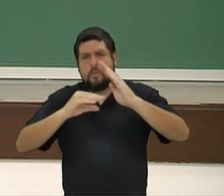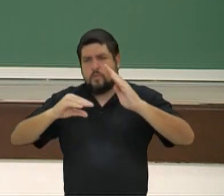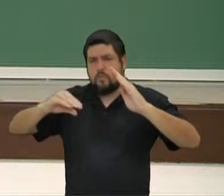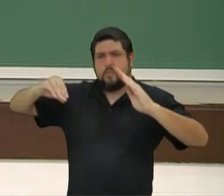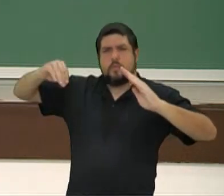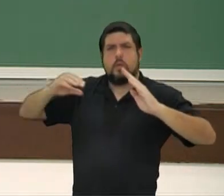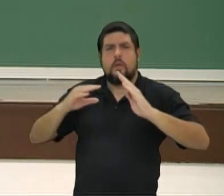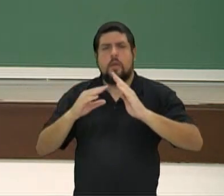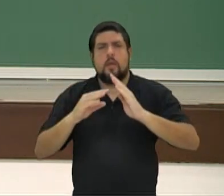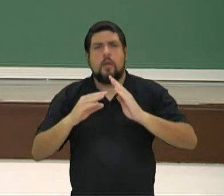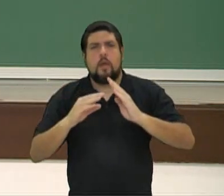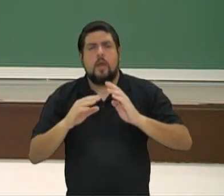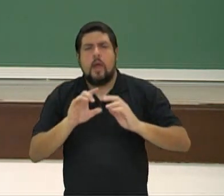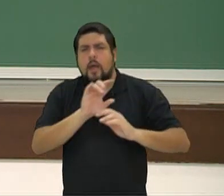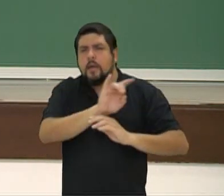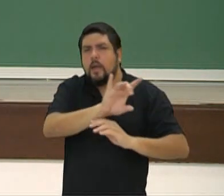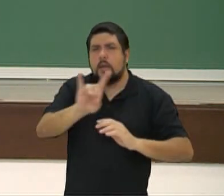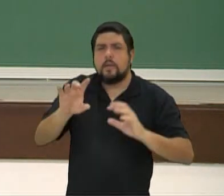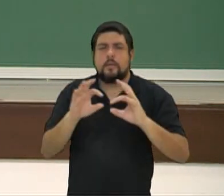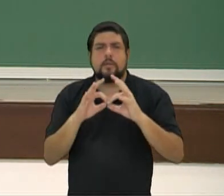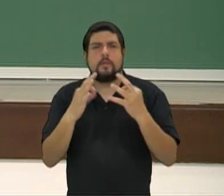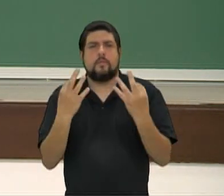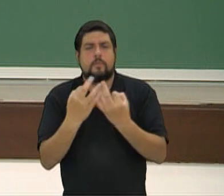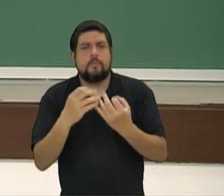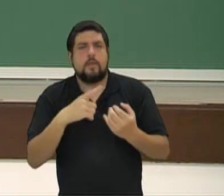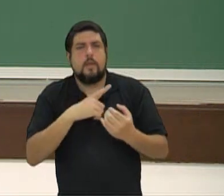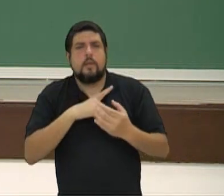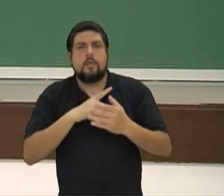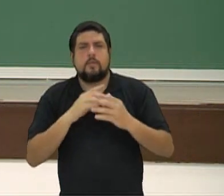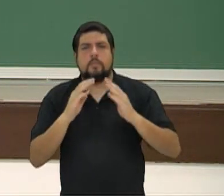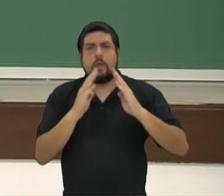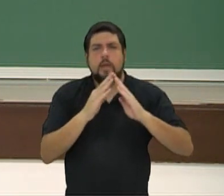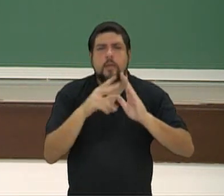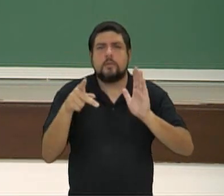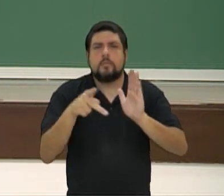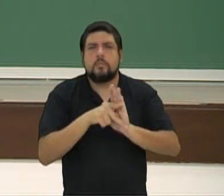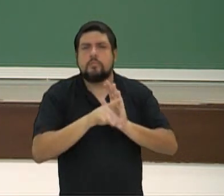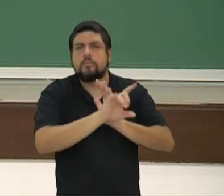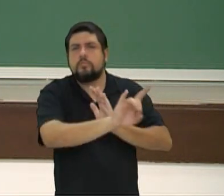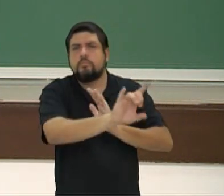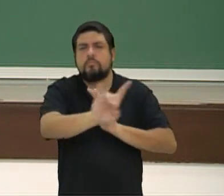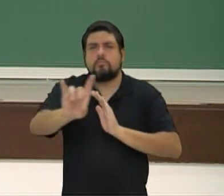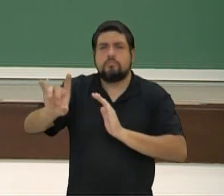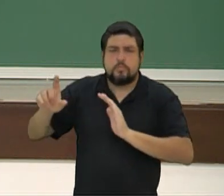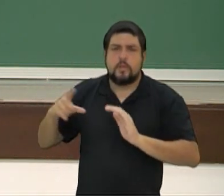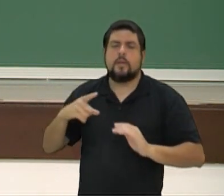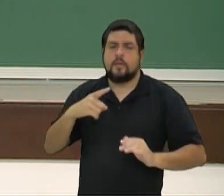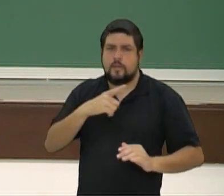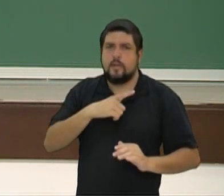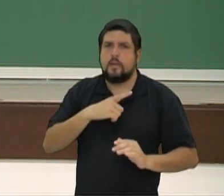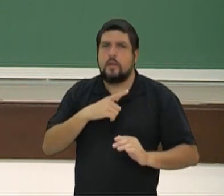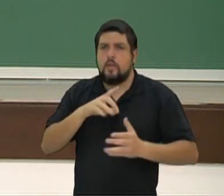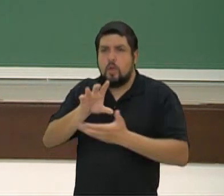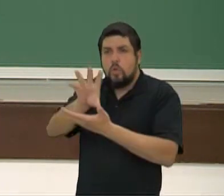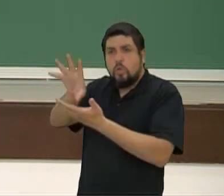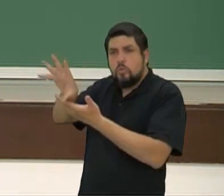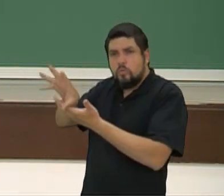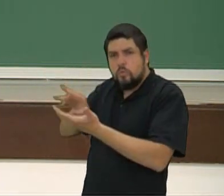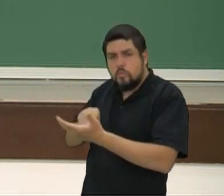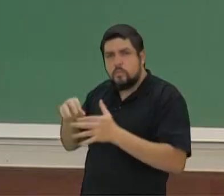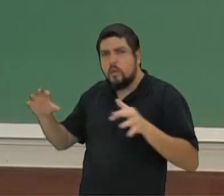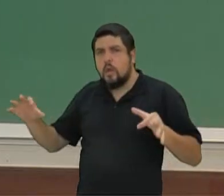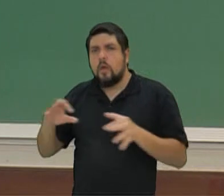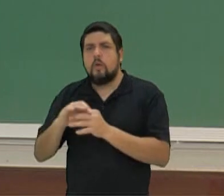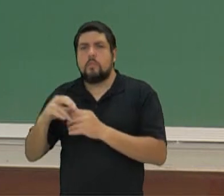representa, cada família tinha uma daquelas representações. É uma característica bem bacana relacionada